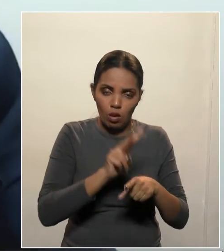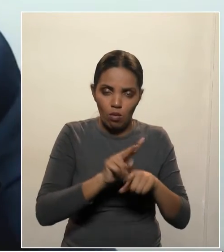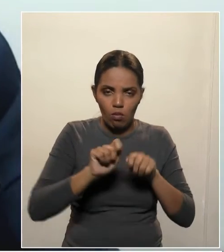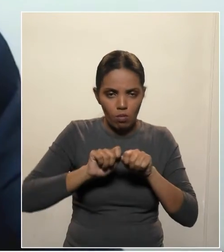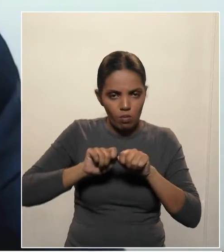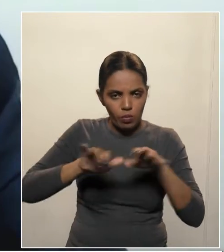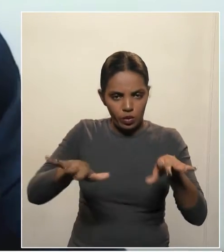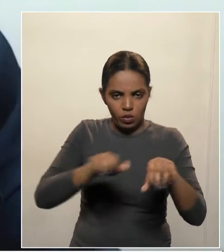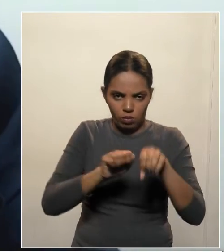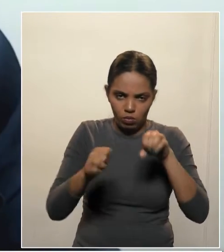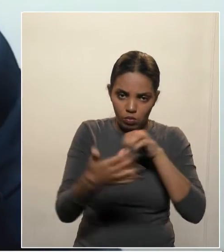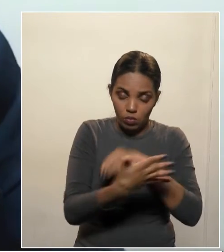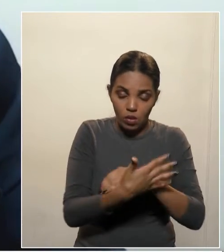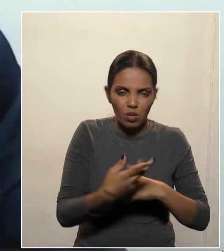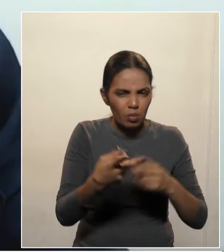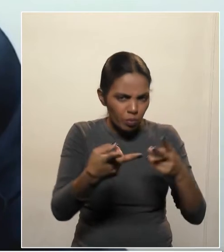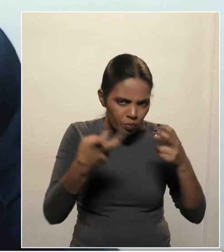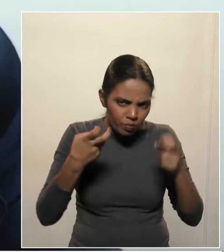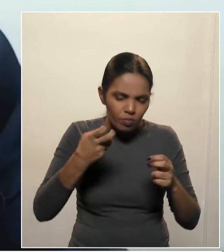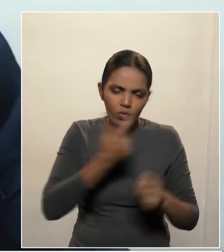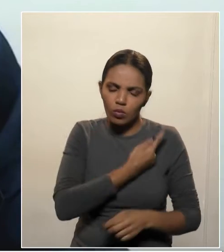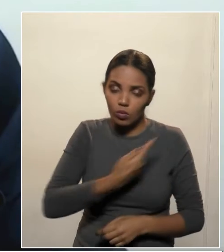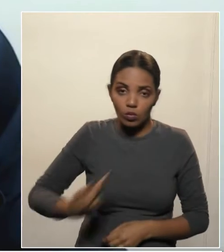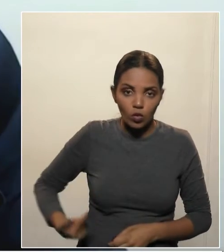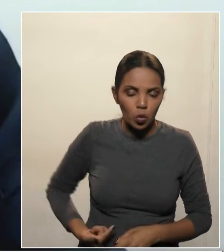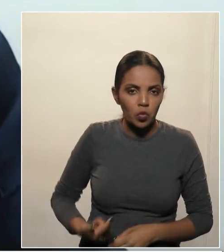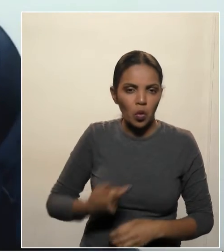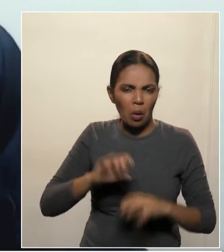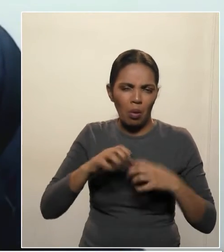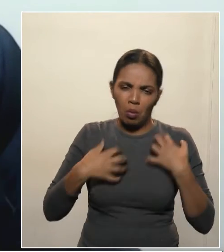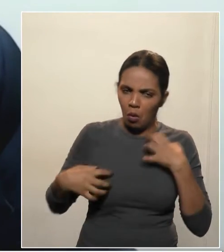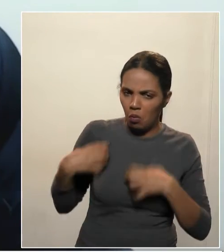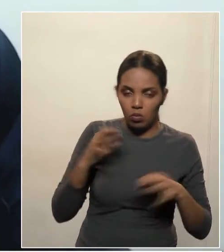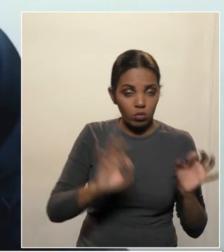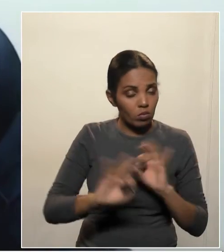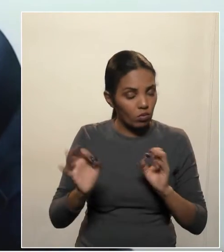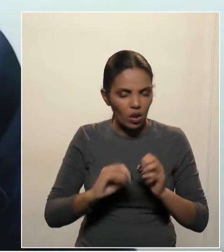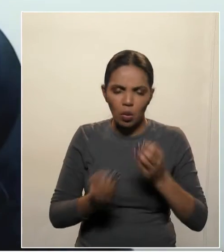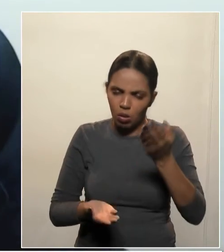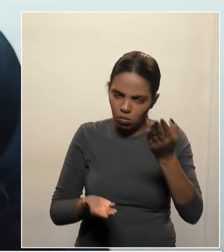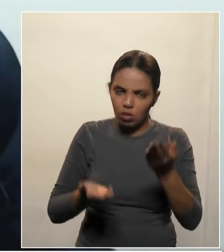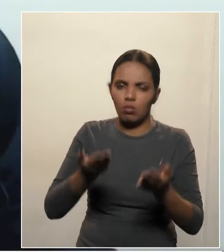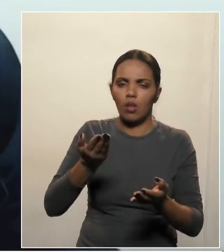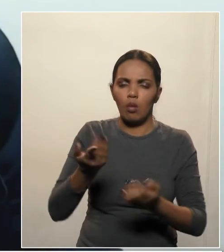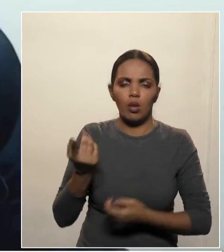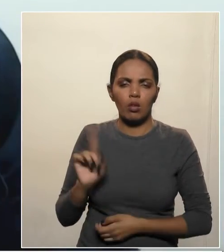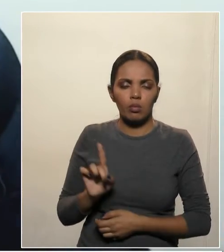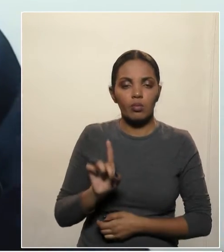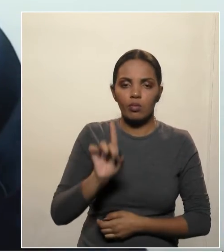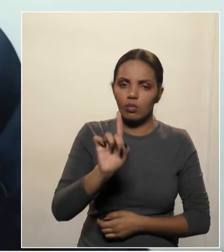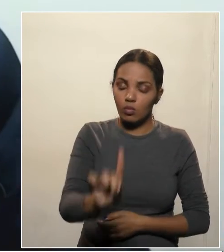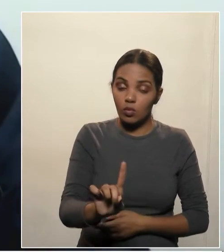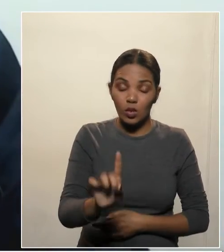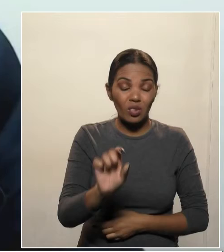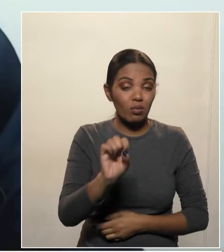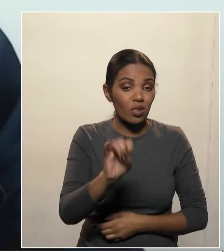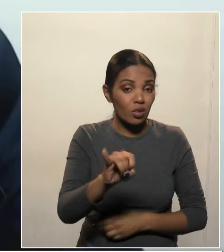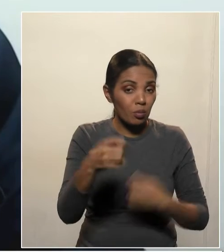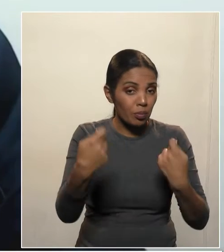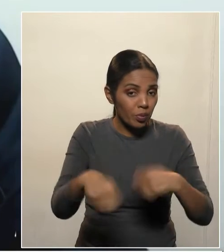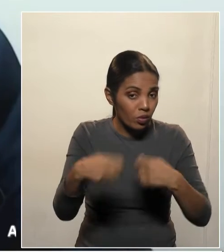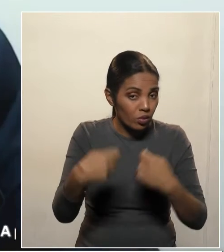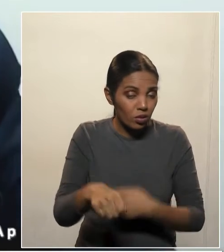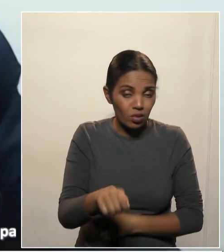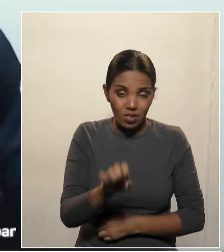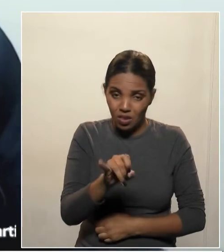governadores extremamente equilibrados, sensatos, né aparece só na hora que é necessária, não fazendo dessa pandemia